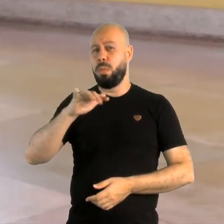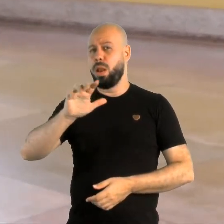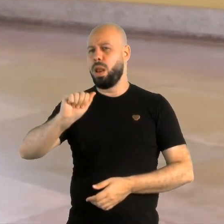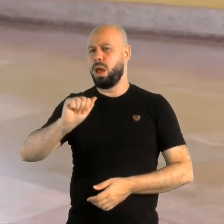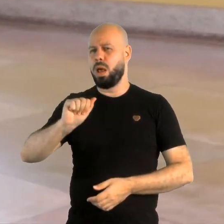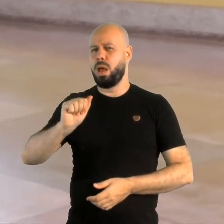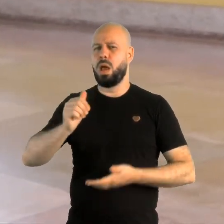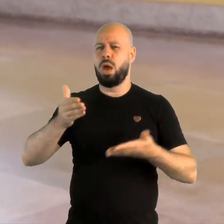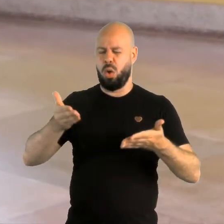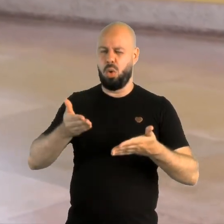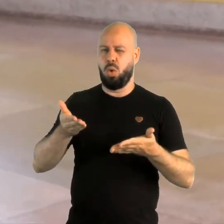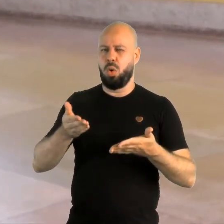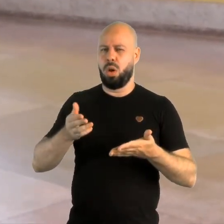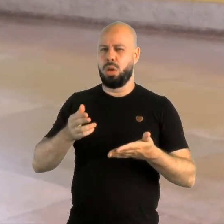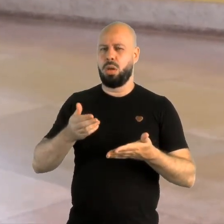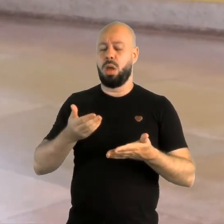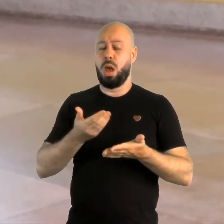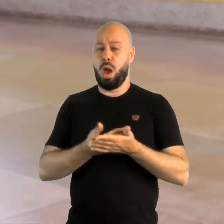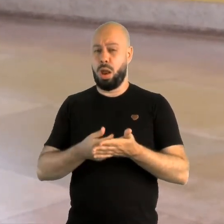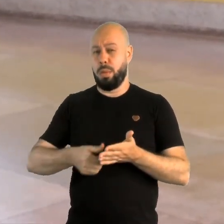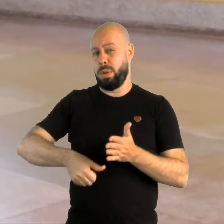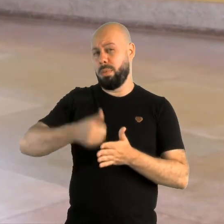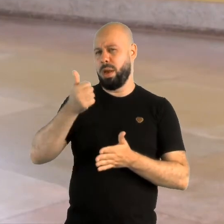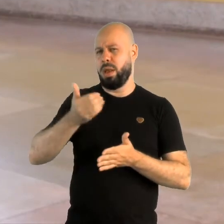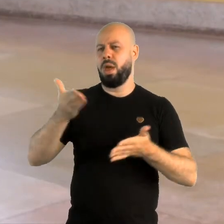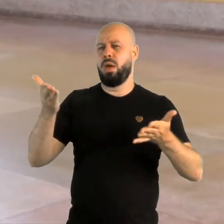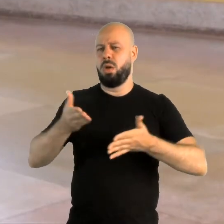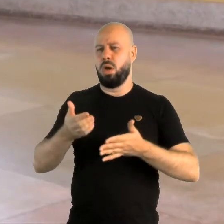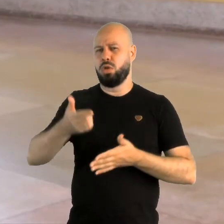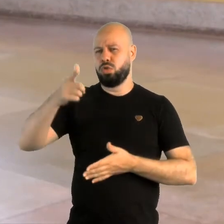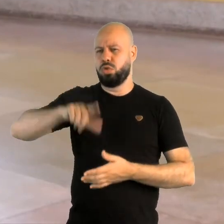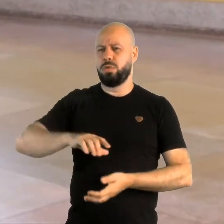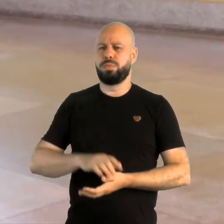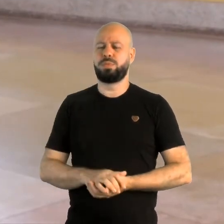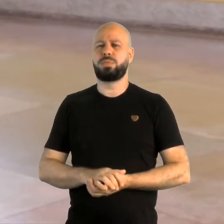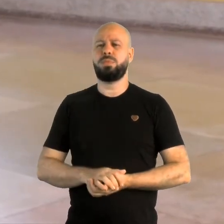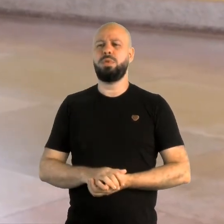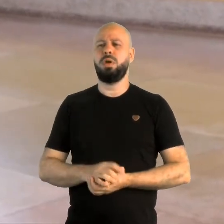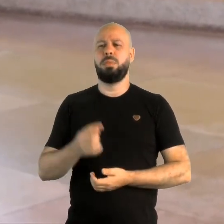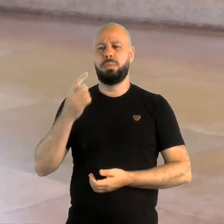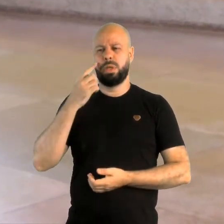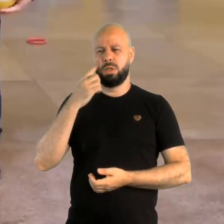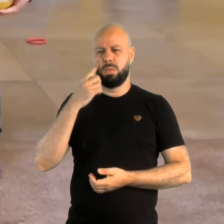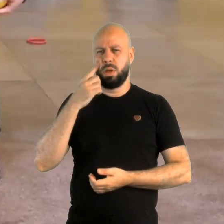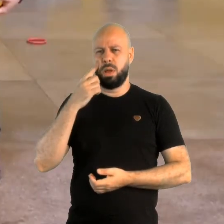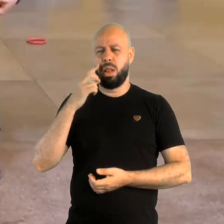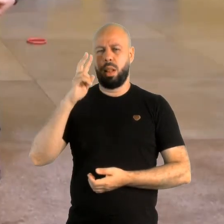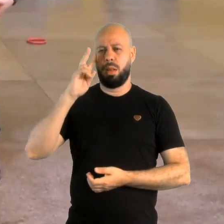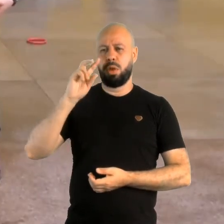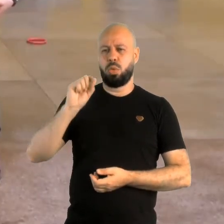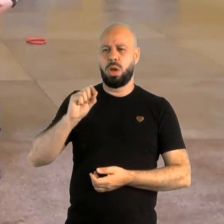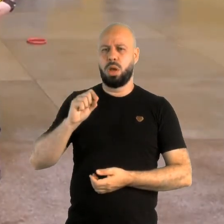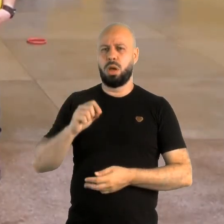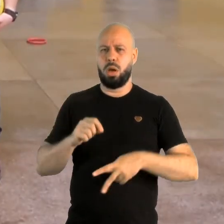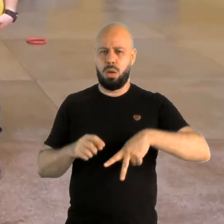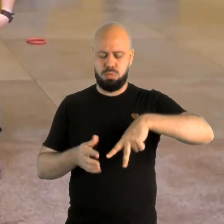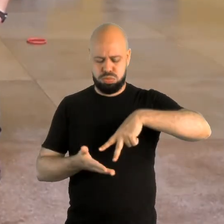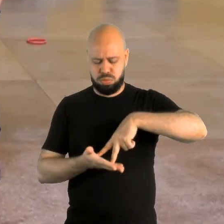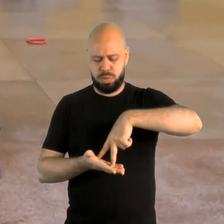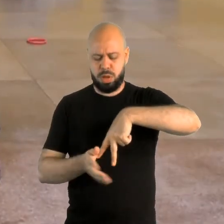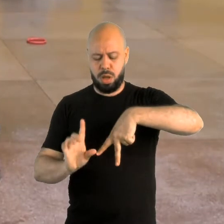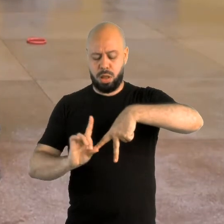fazer ela. Vamos fazer o oito, parar a bola, passe picado. Tá? Então, lembra. Perna direita, perna esquerda.